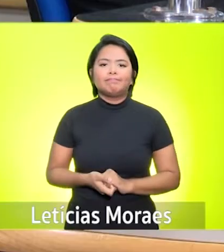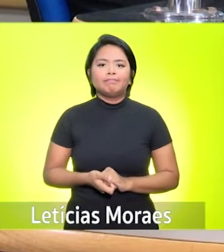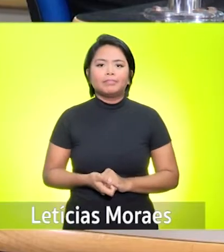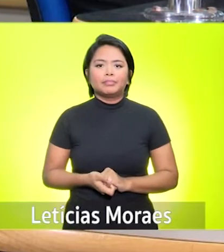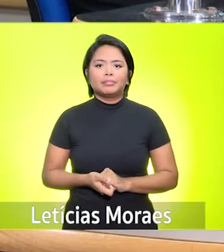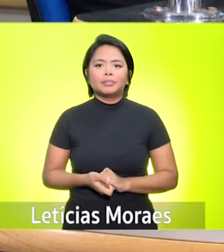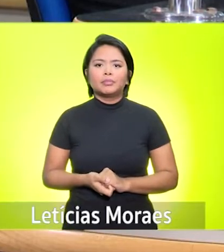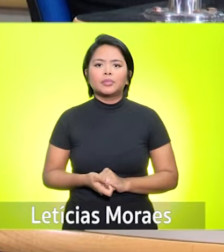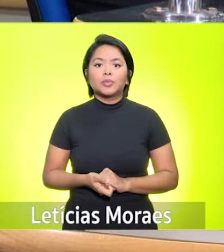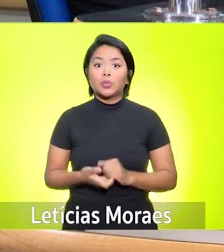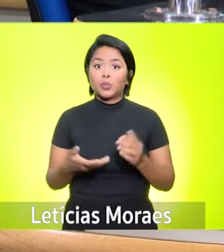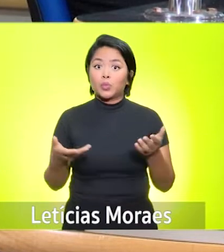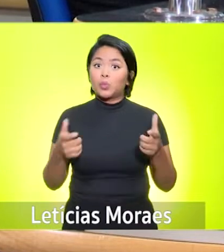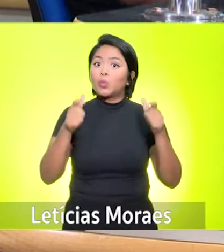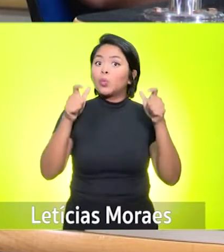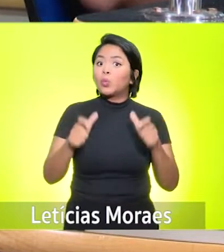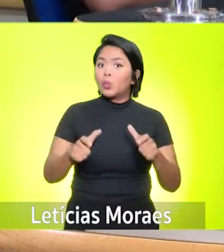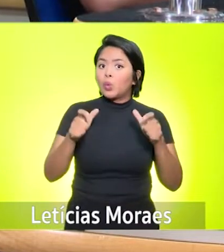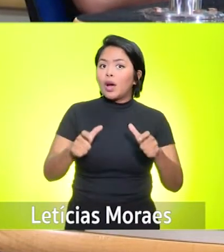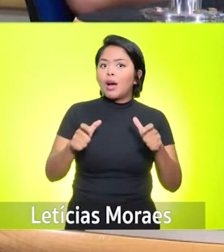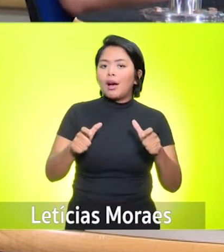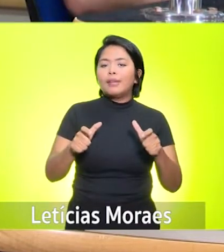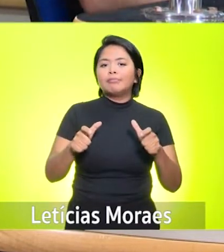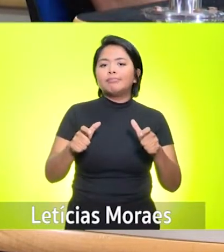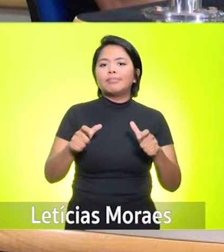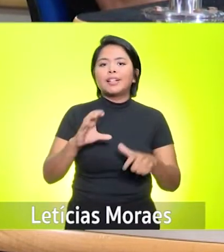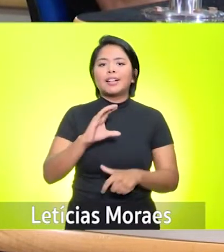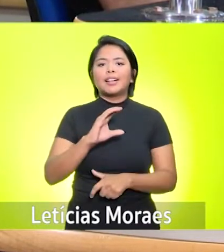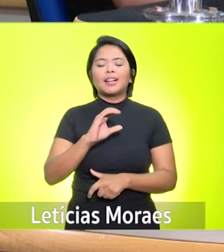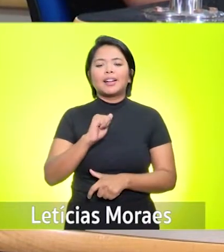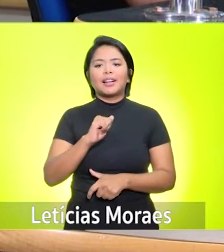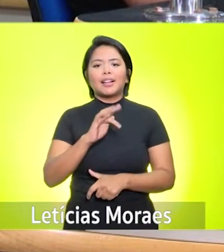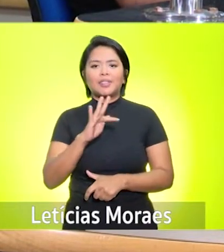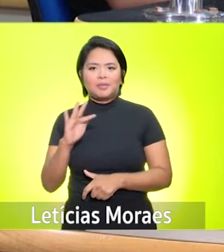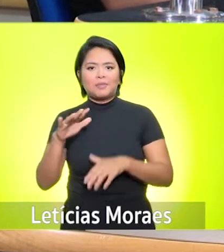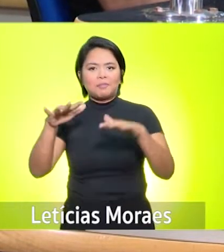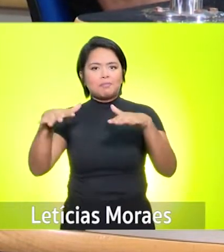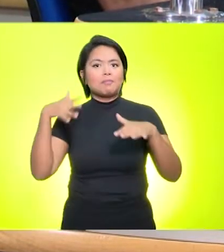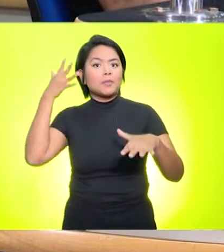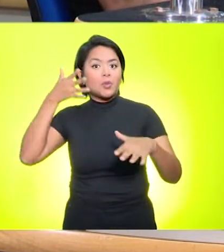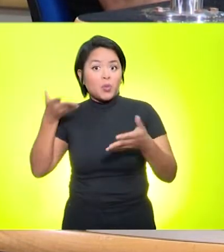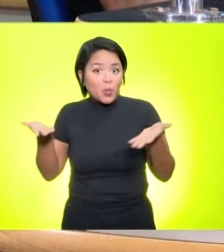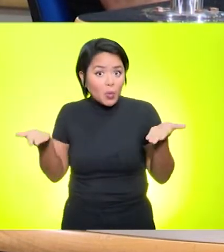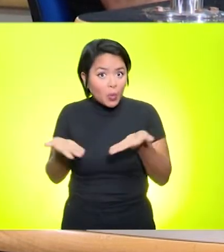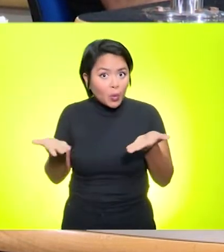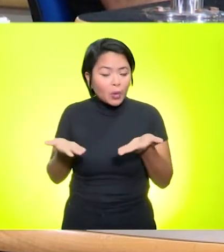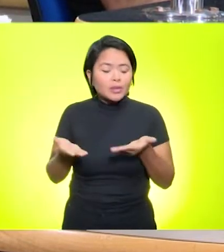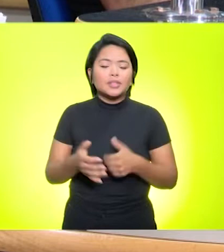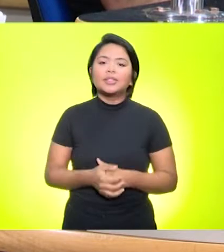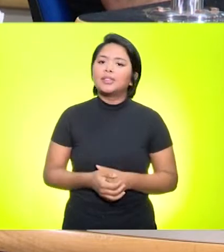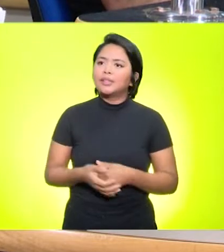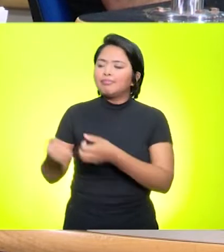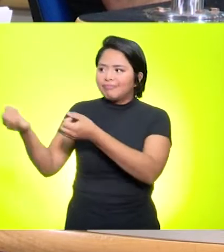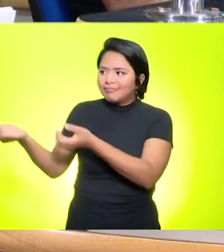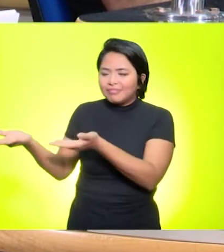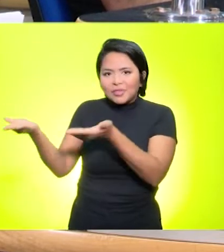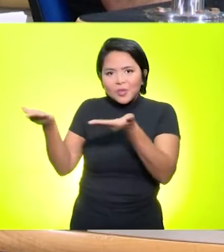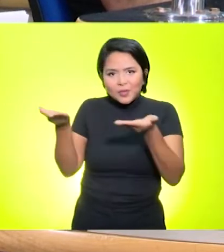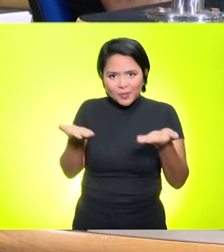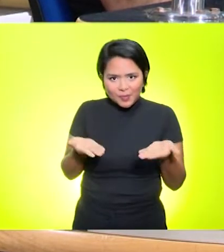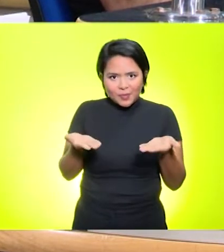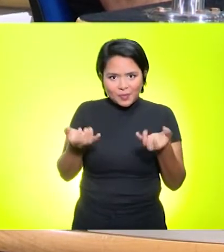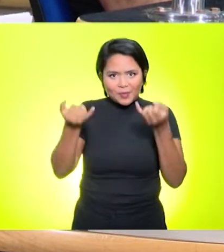Ela vai ocorrer no Centro Amazônico de Fronteiras, no CAF, hoje à noite. E para falar sobre esse